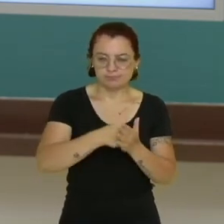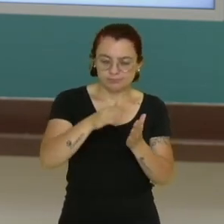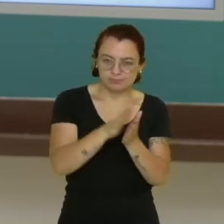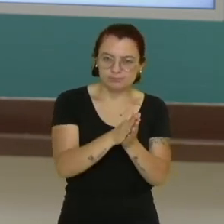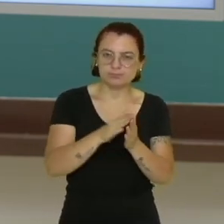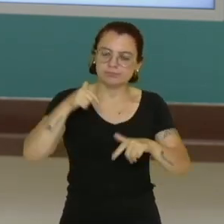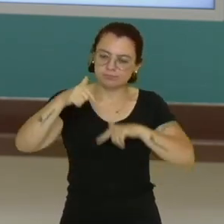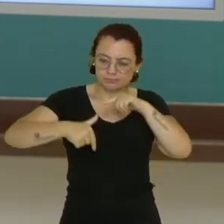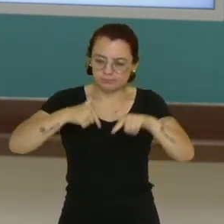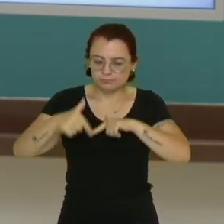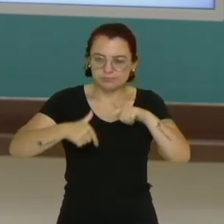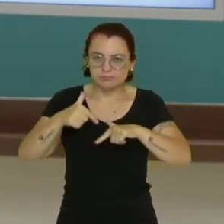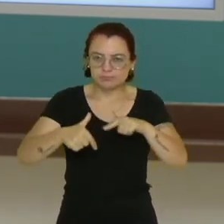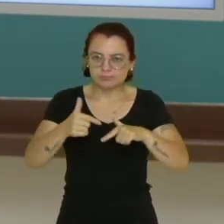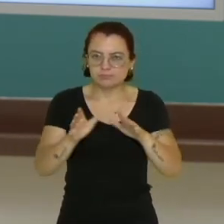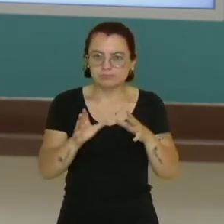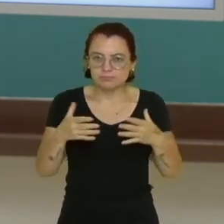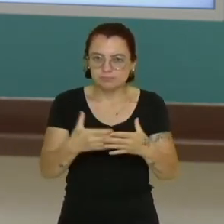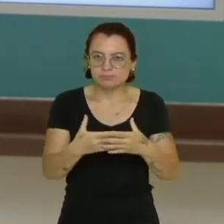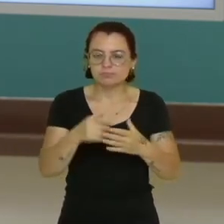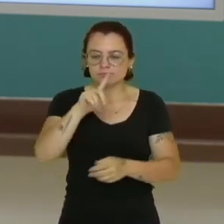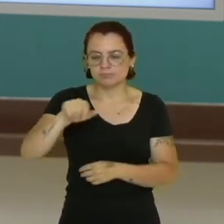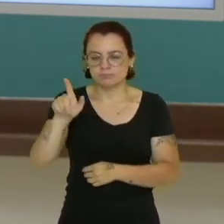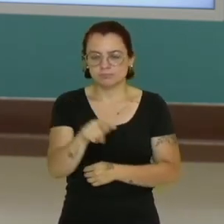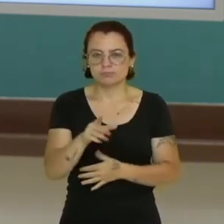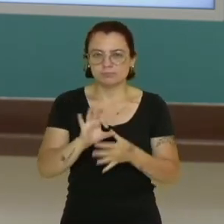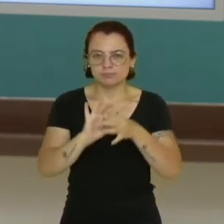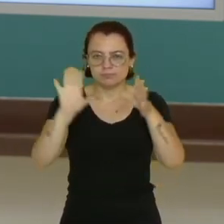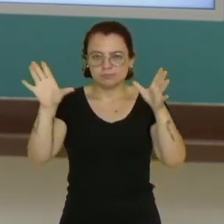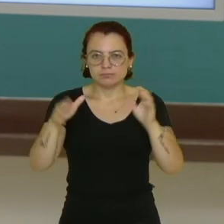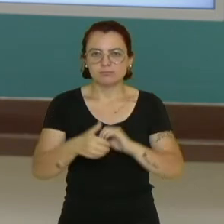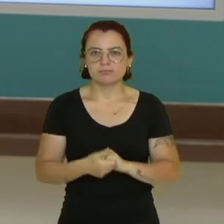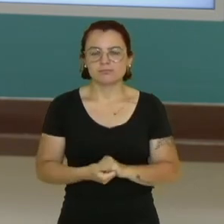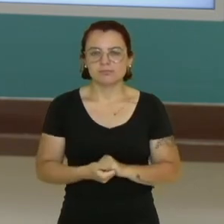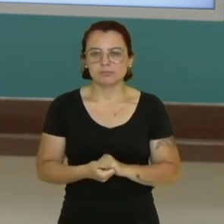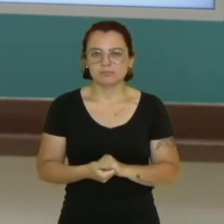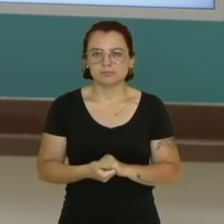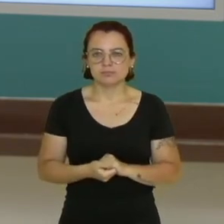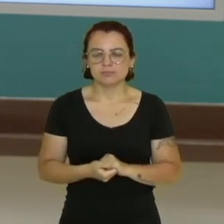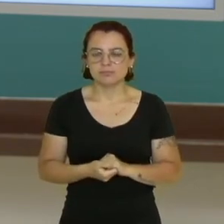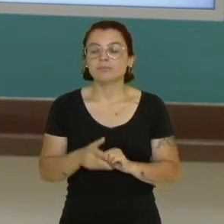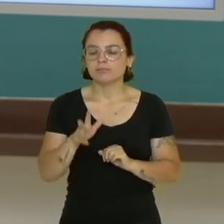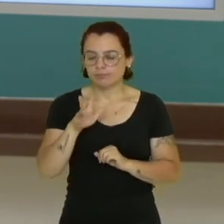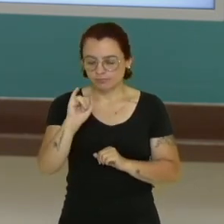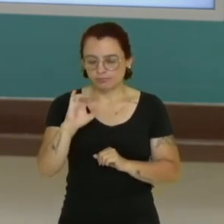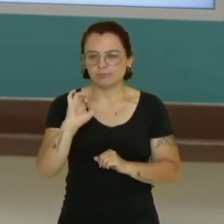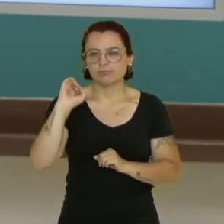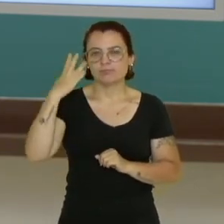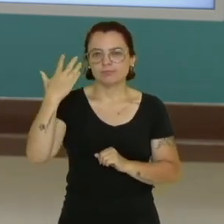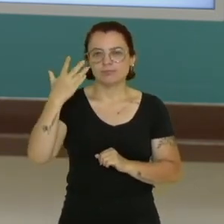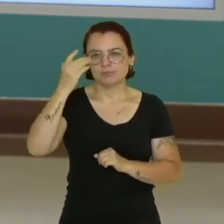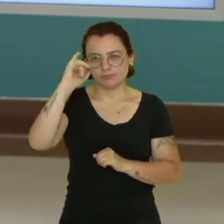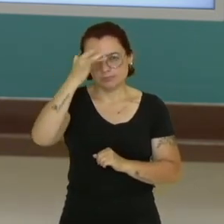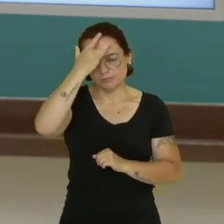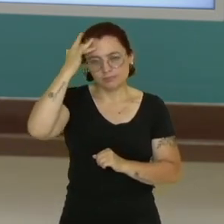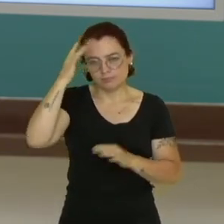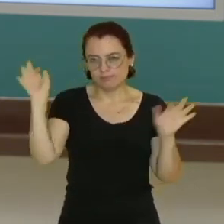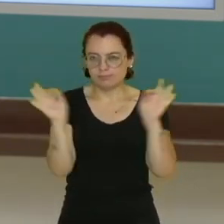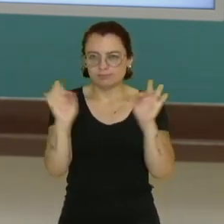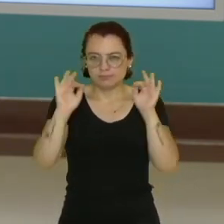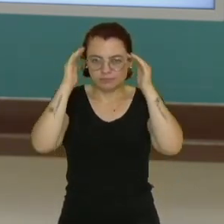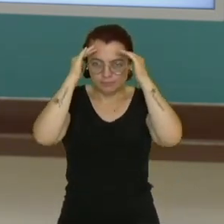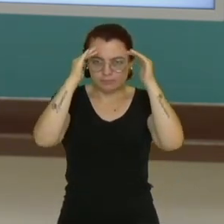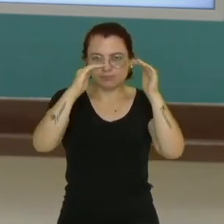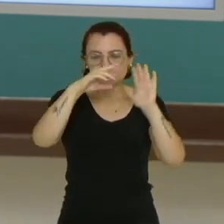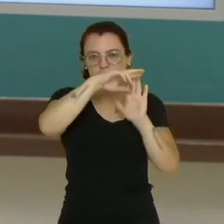comunitário, restrição de liberdade. Então tudo isso aí acaba acontecendo justamente no caso da pessoa que descumpre os deveres. Ela